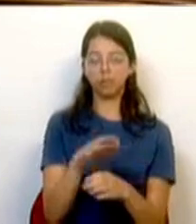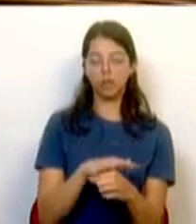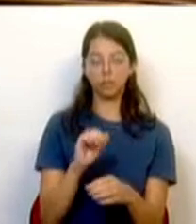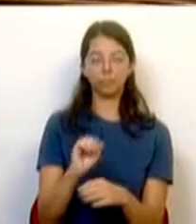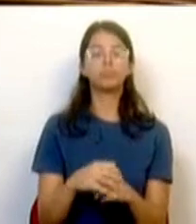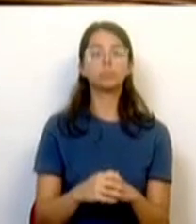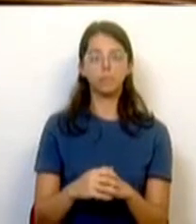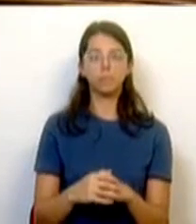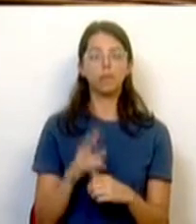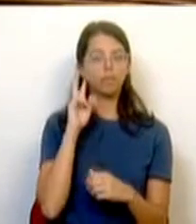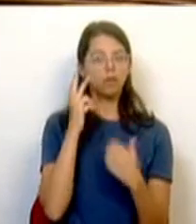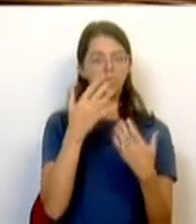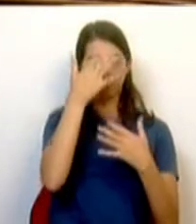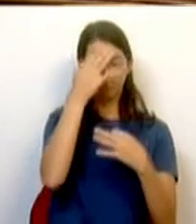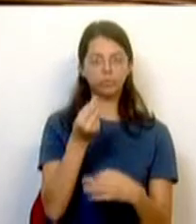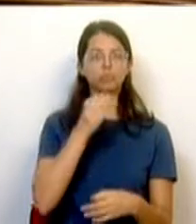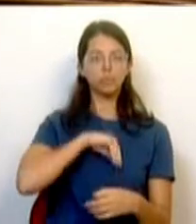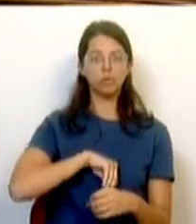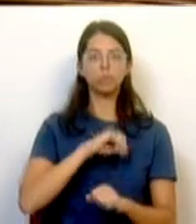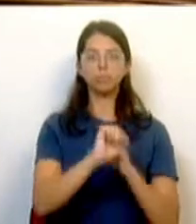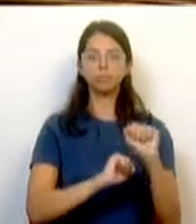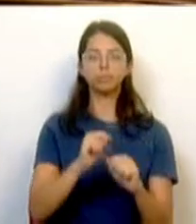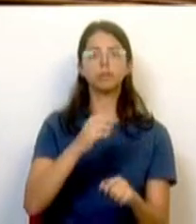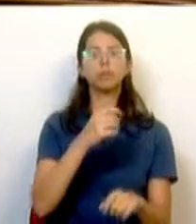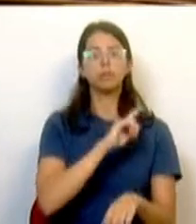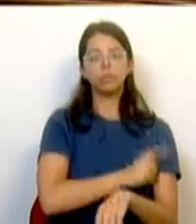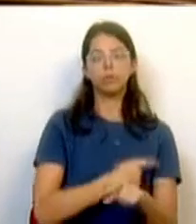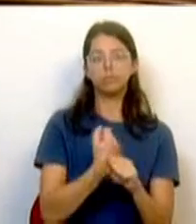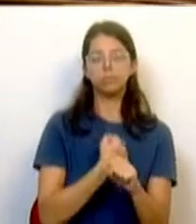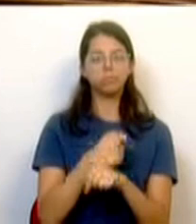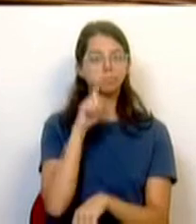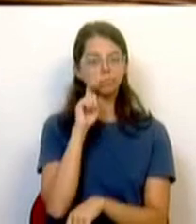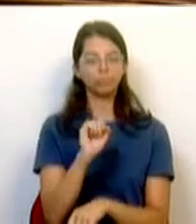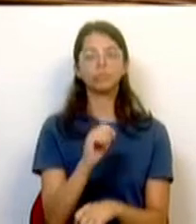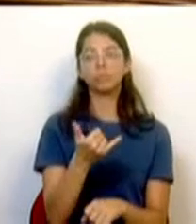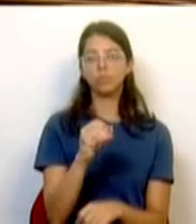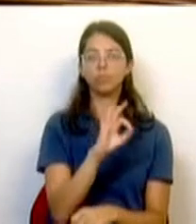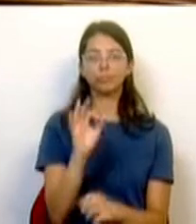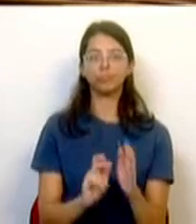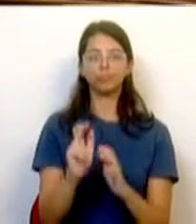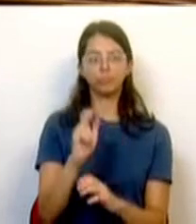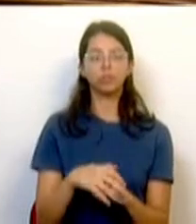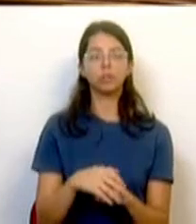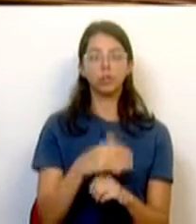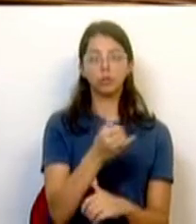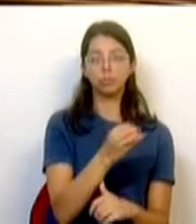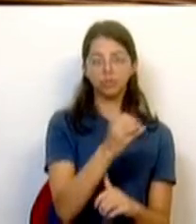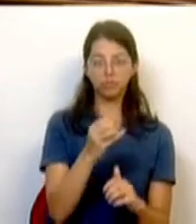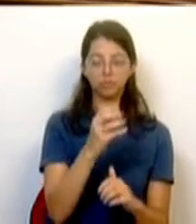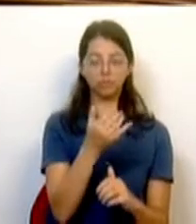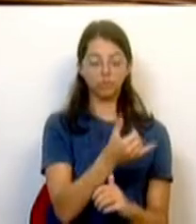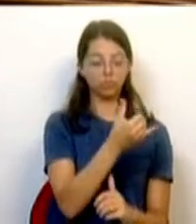dignificação e valorização remuneratória das Postas e Serviços de Segurança. Um aumento estimado em 20% entre 2023 e